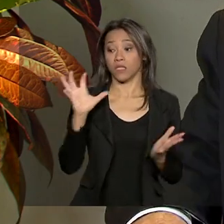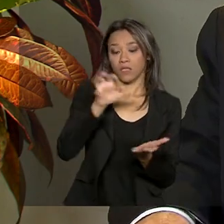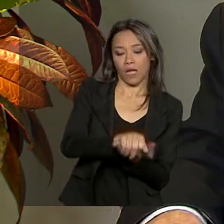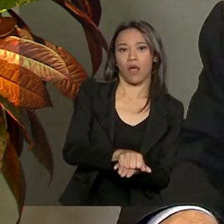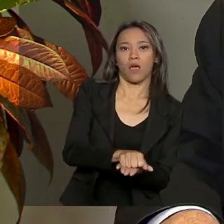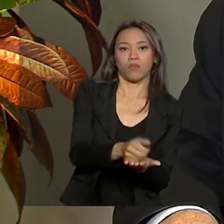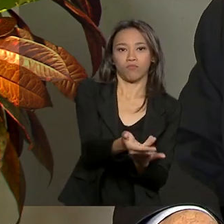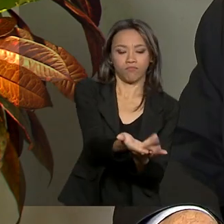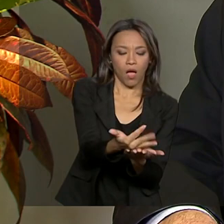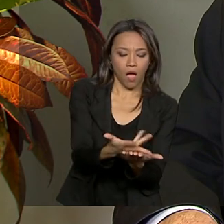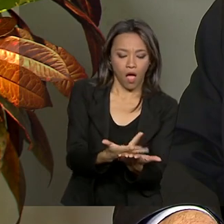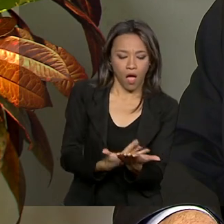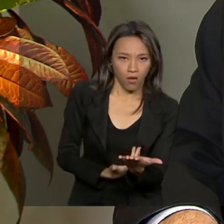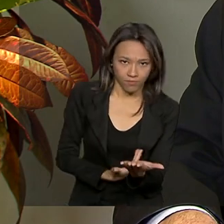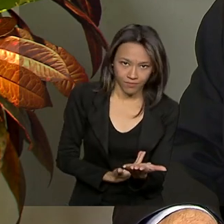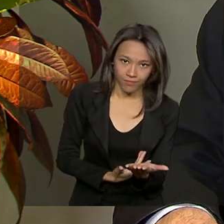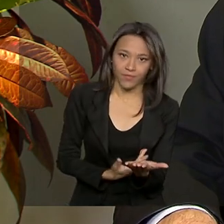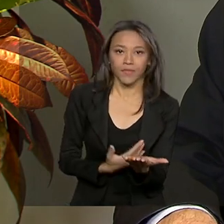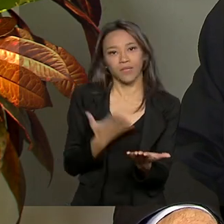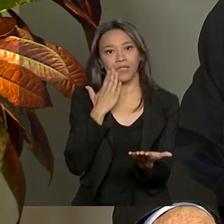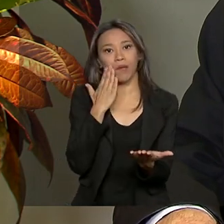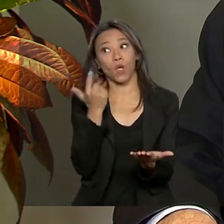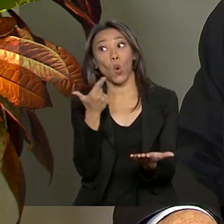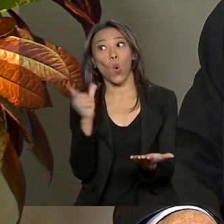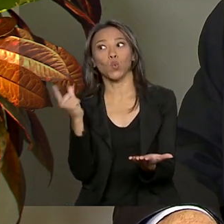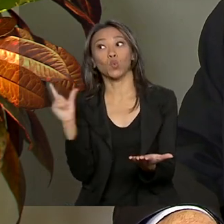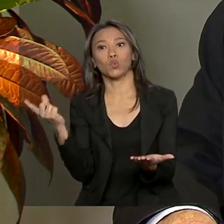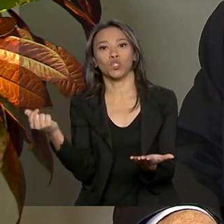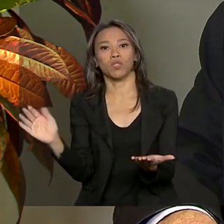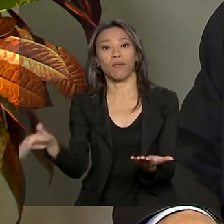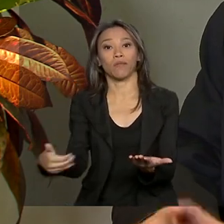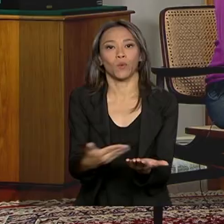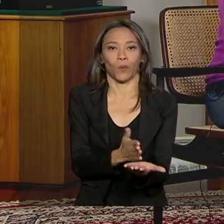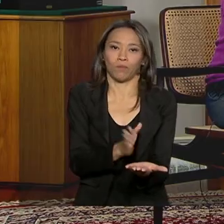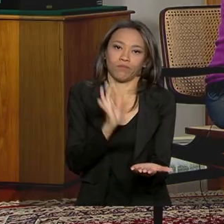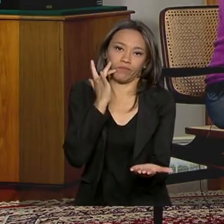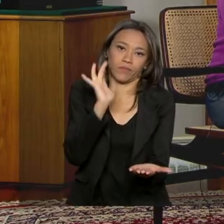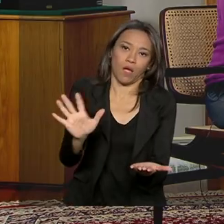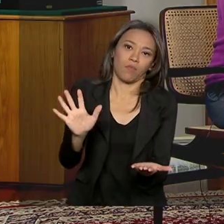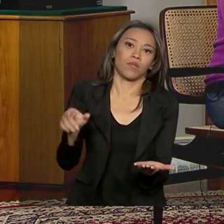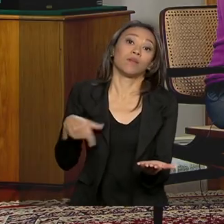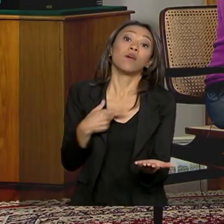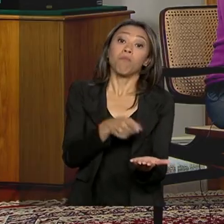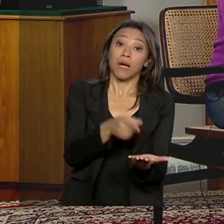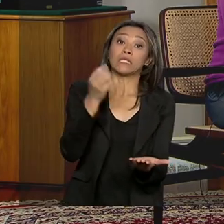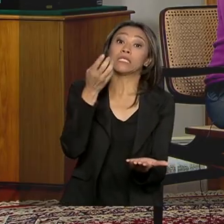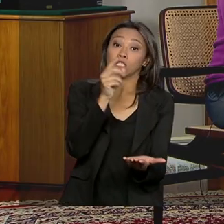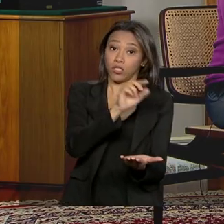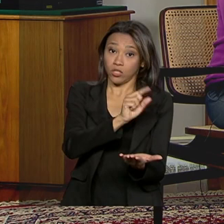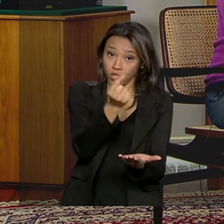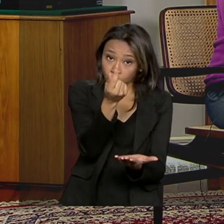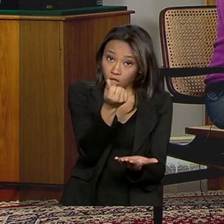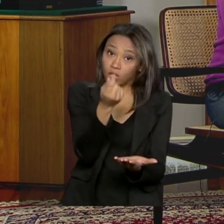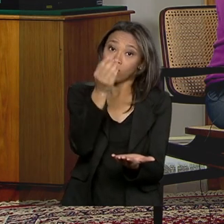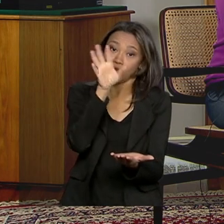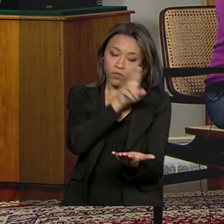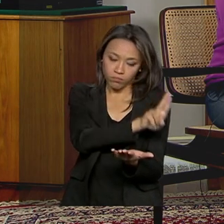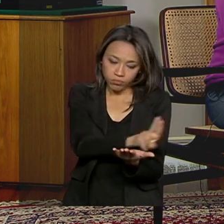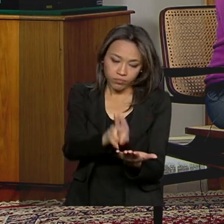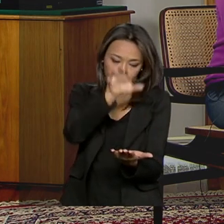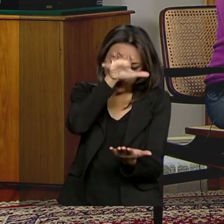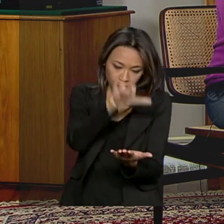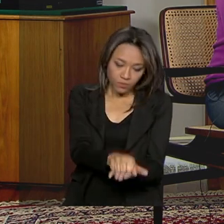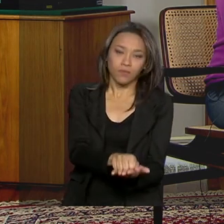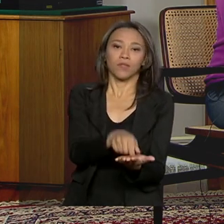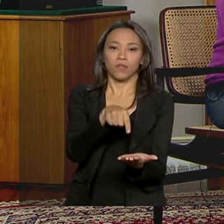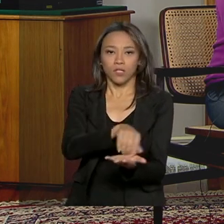considerar o que entrou na caixa preta. Então, declarados foram mais de 300 milhões de reais. Então, ele fez uma campanha muito